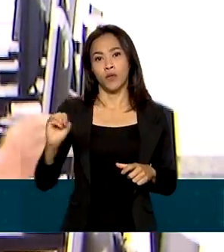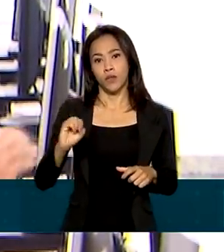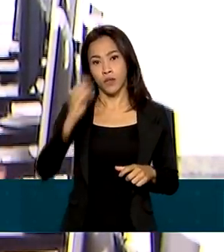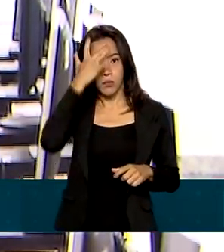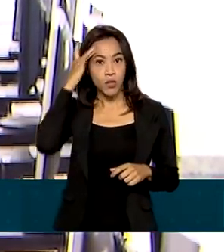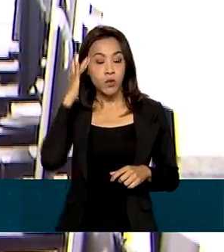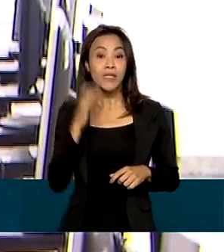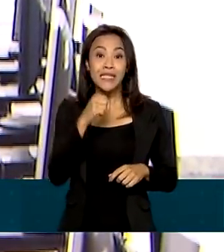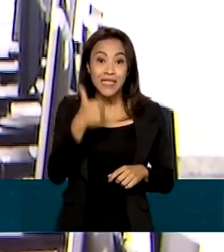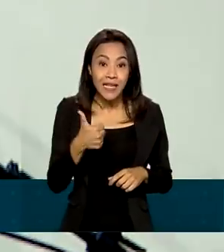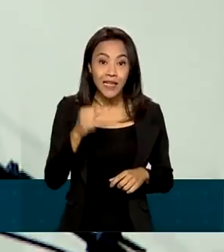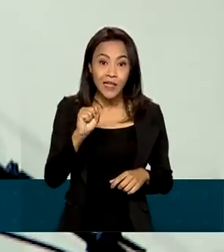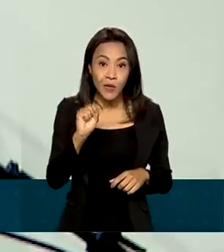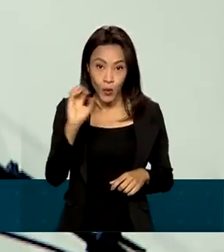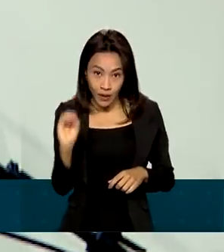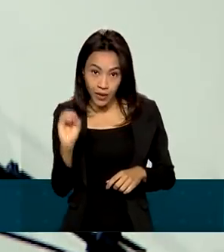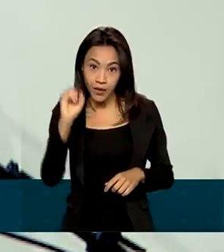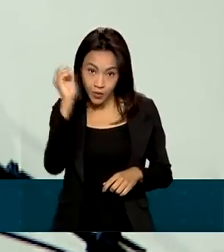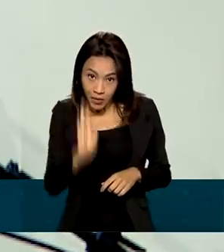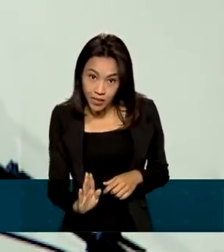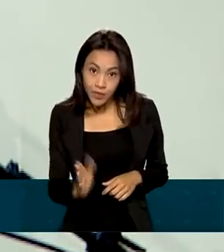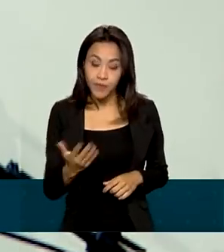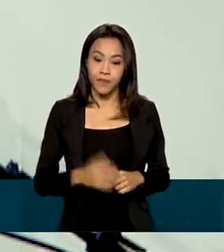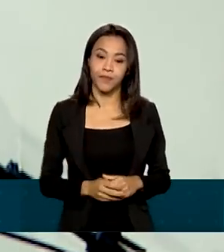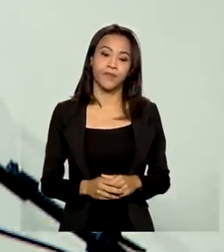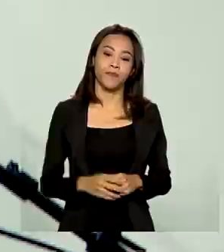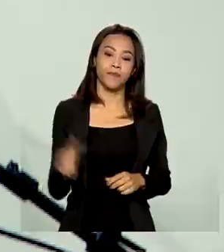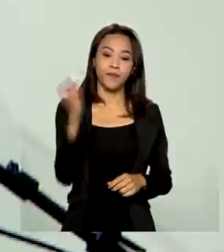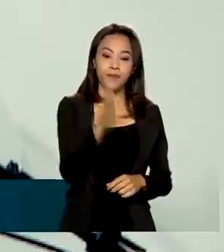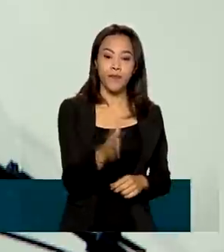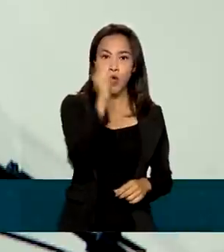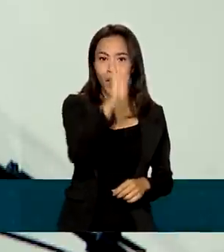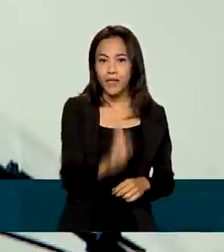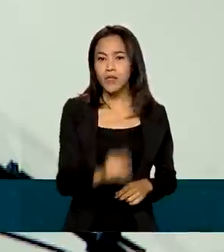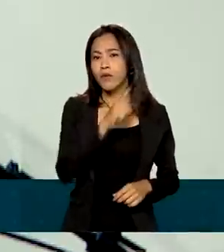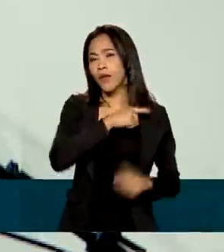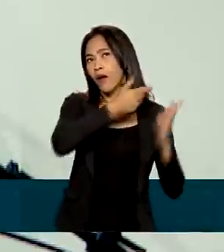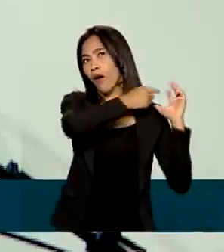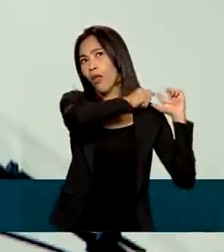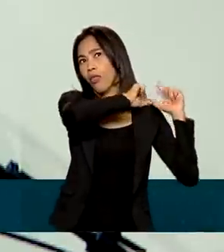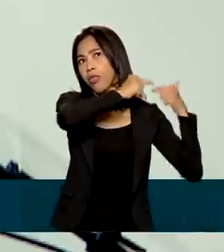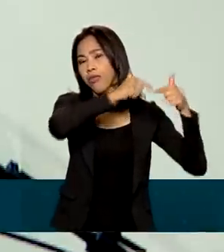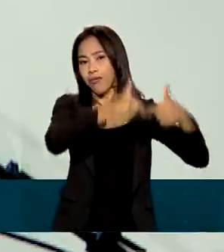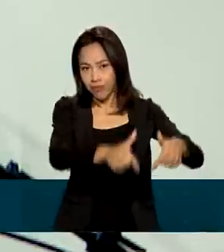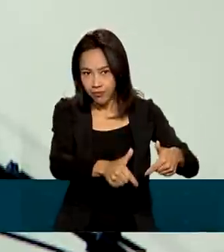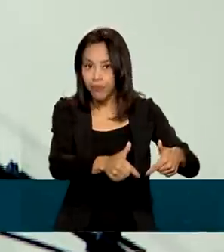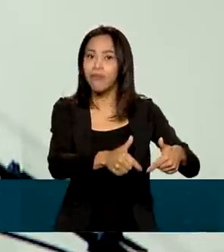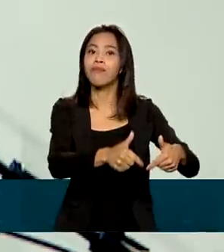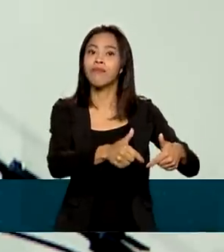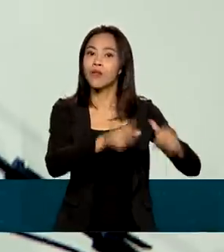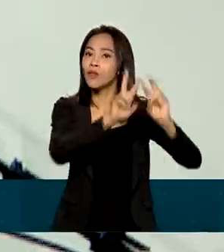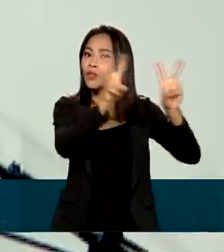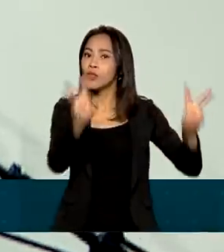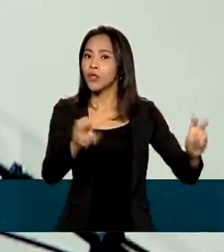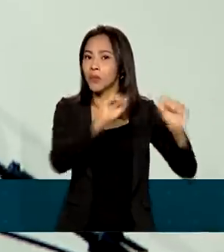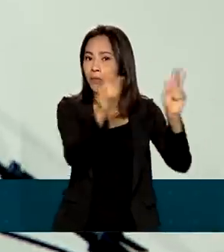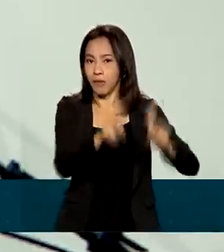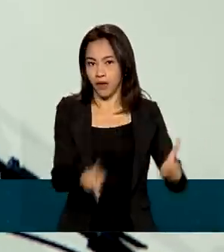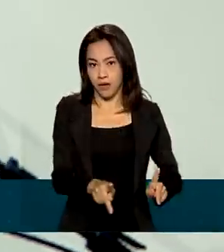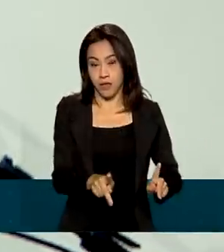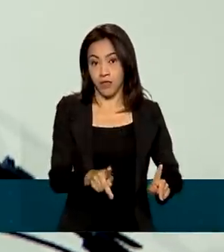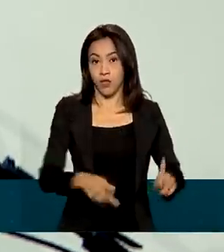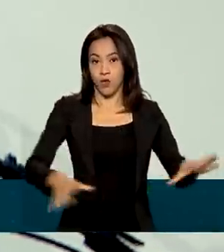só do Brasil. O Brasil tem tradição em missão de paz. As Forças Armadas